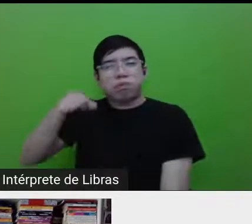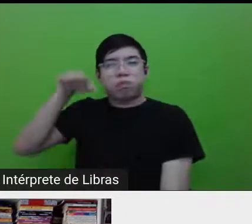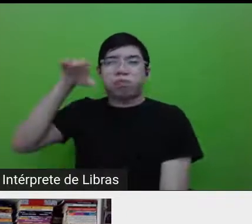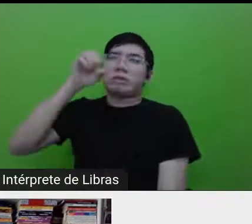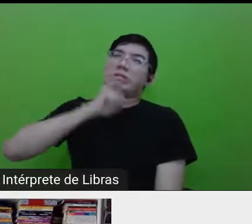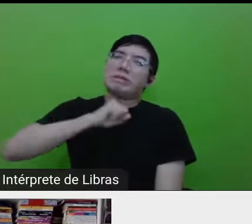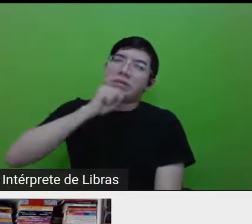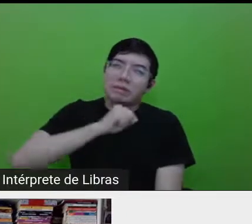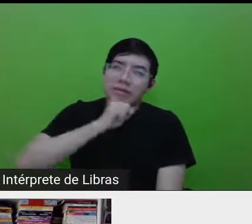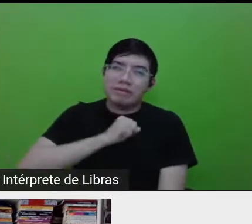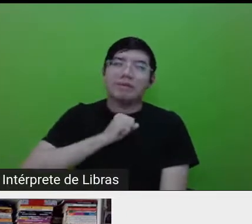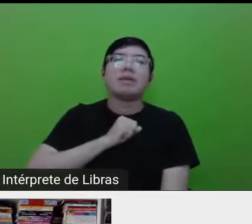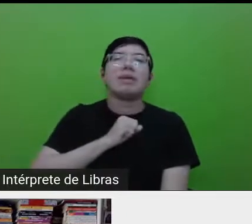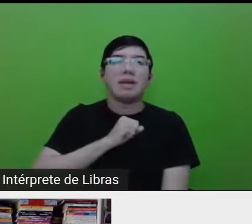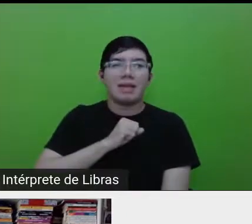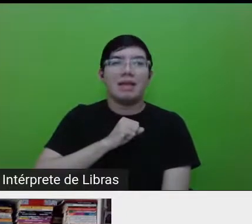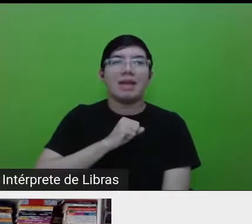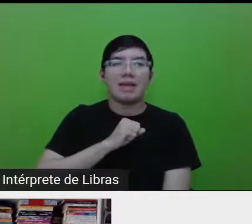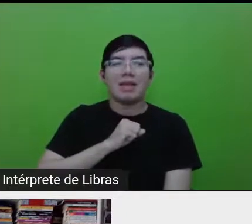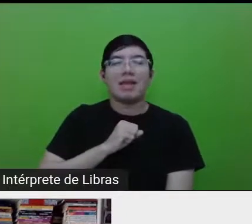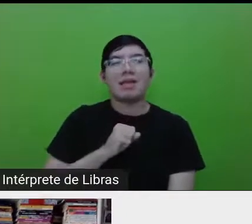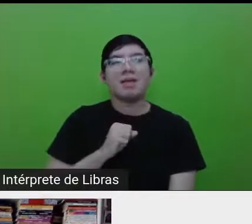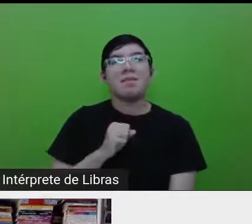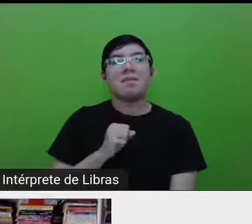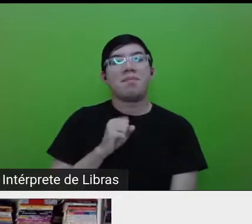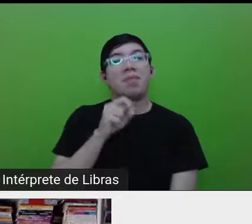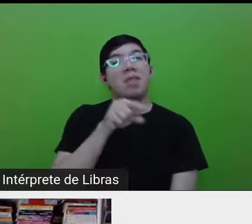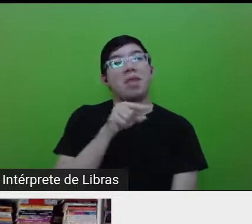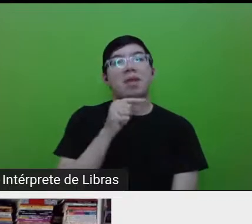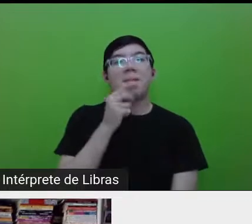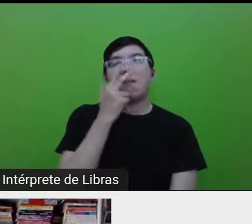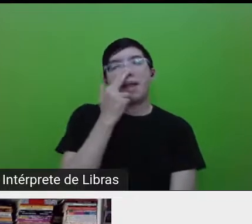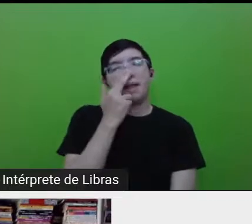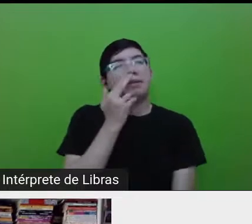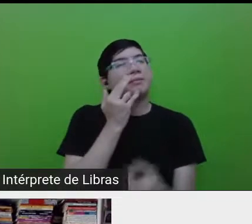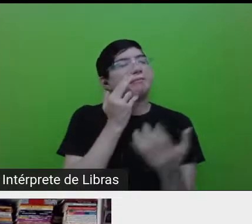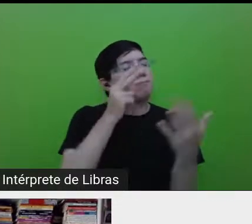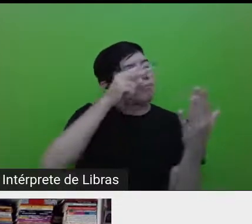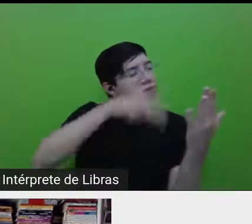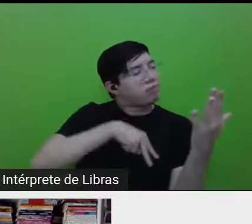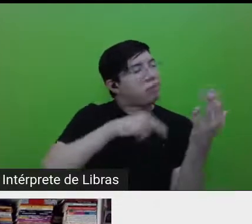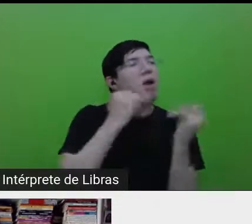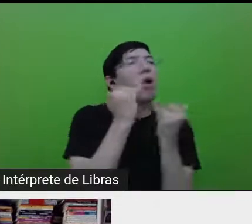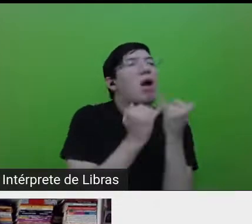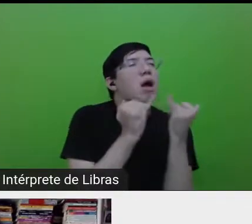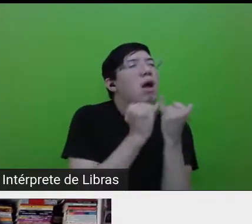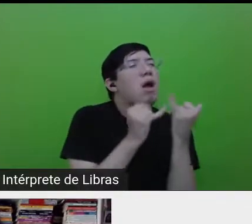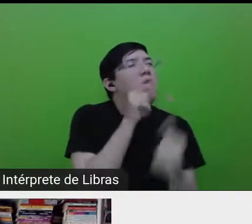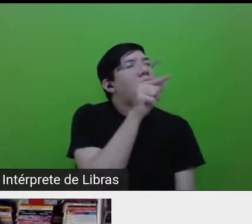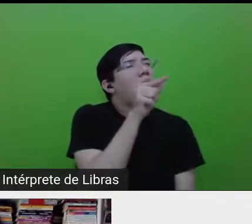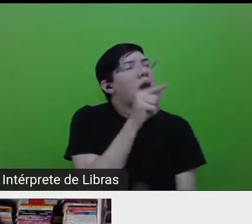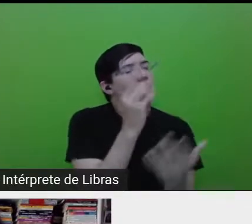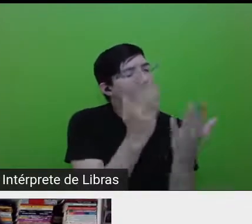porque a gente já viveu algumas situações semelhantes, né? É isso. aí a gente fica mais...